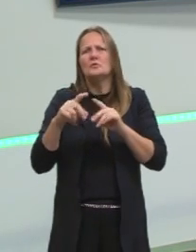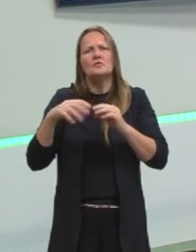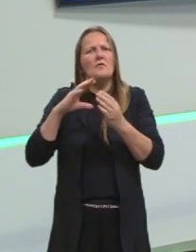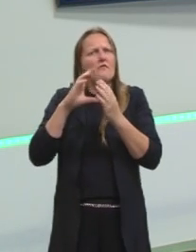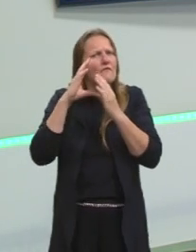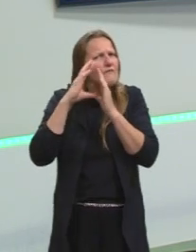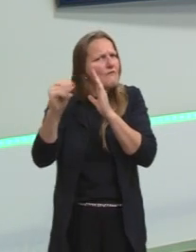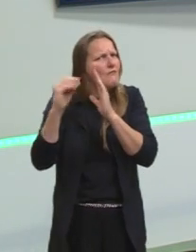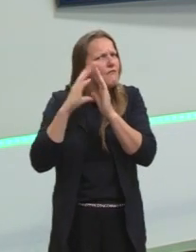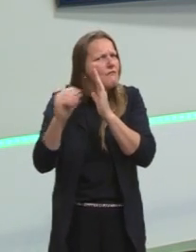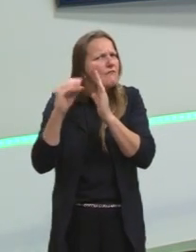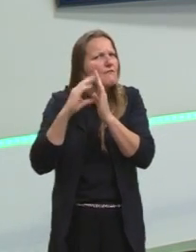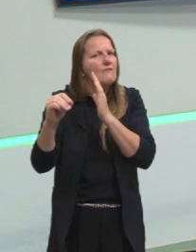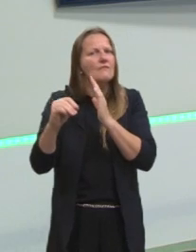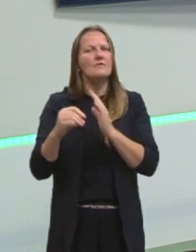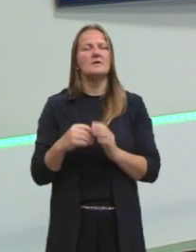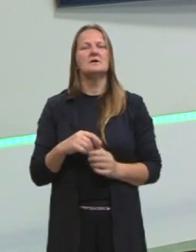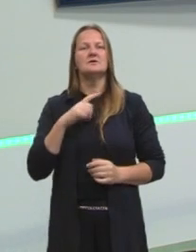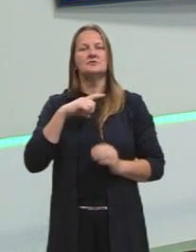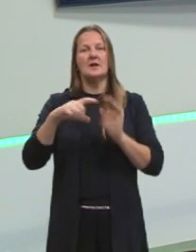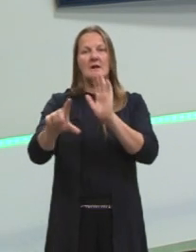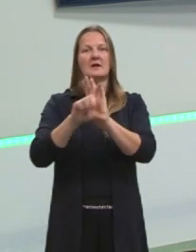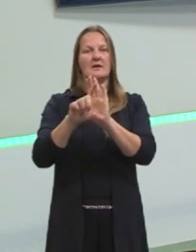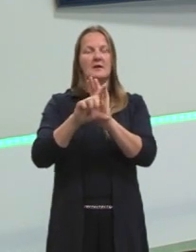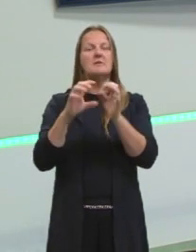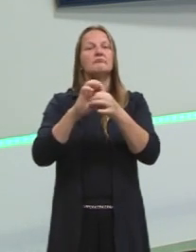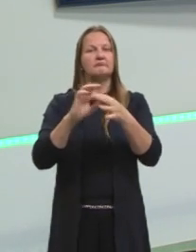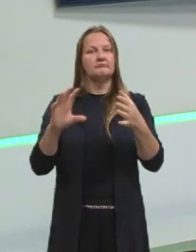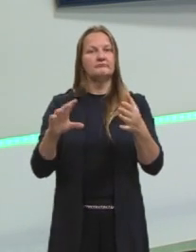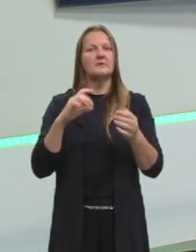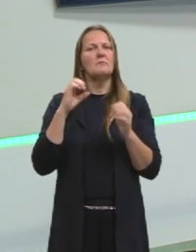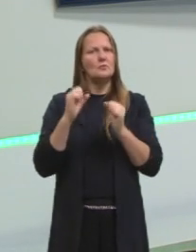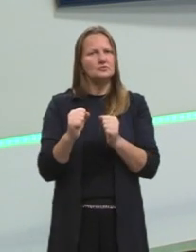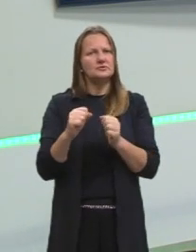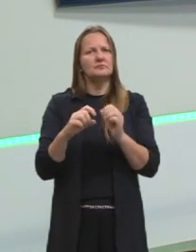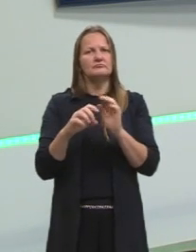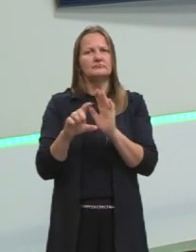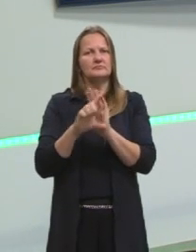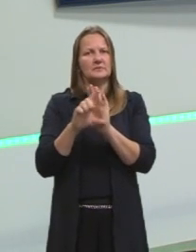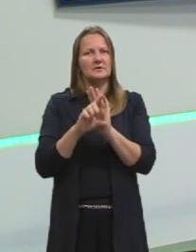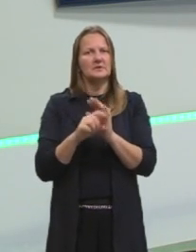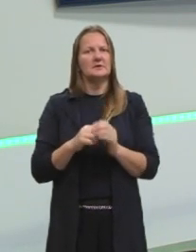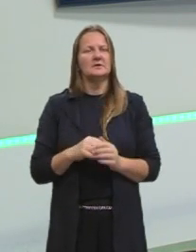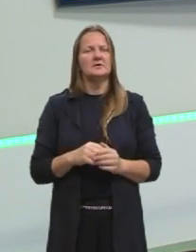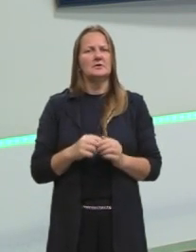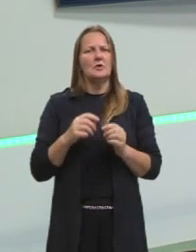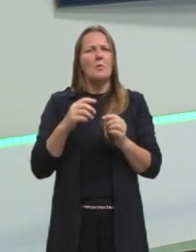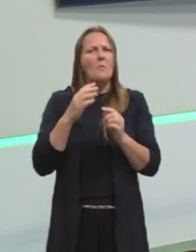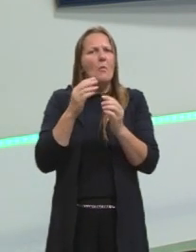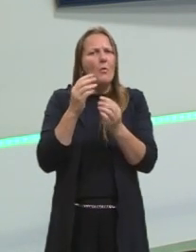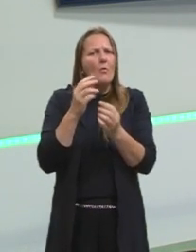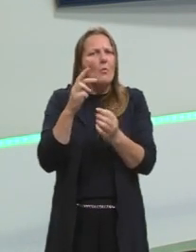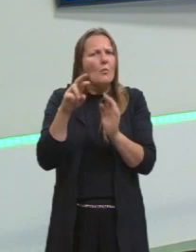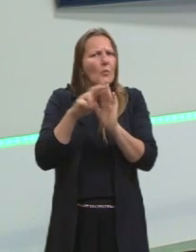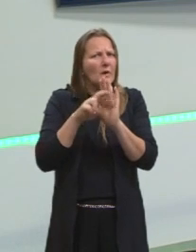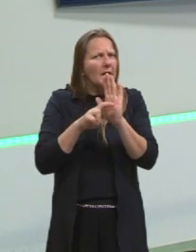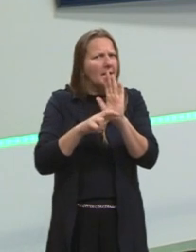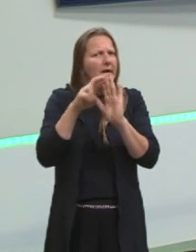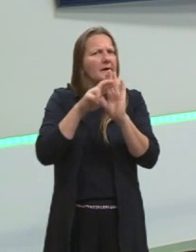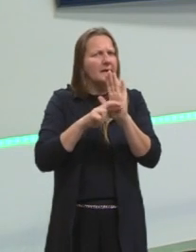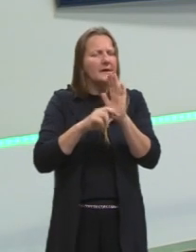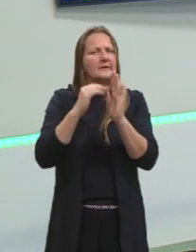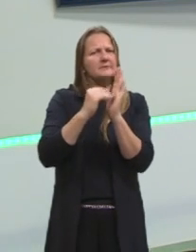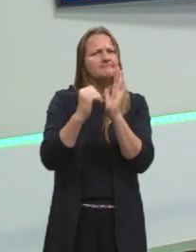Oriental. Iam baixar uma lei que permitia, que ia baixar um pouco as restrições que os países socialistas não